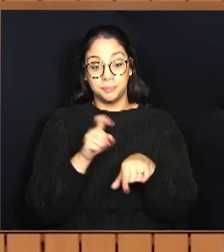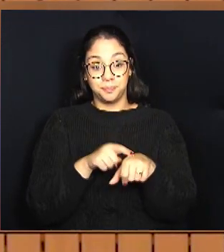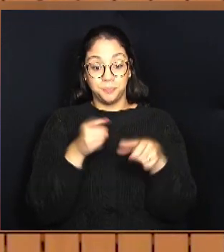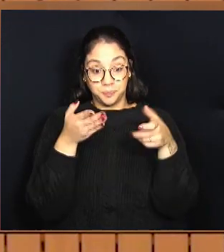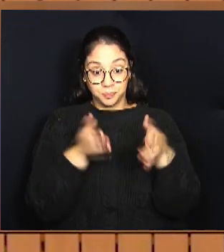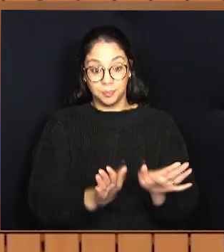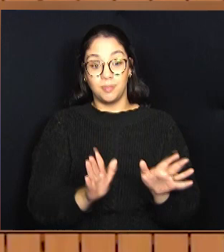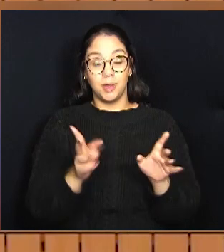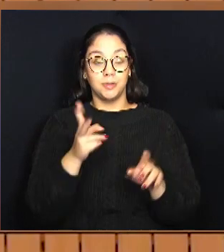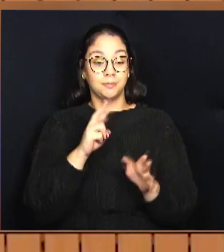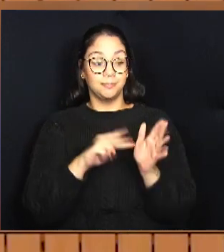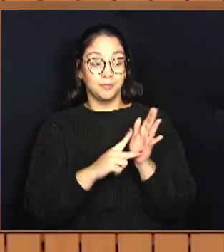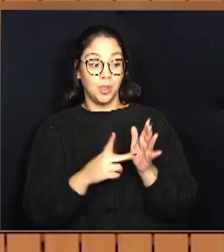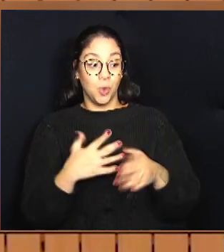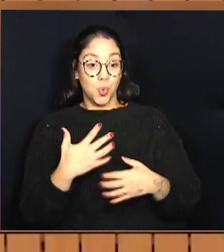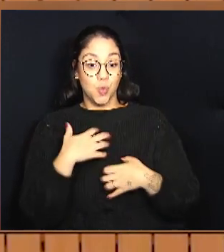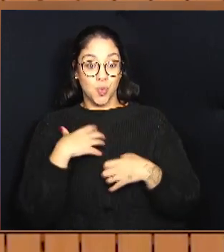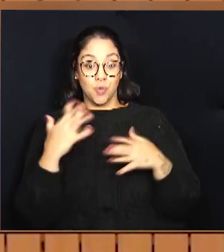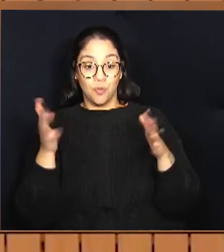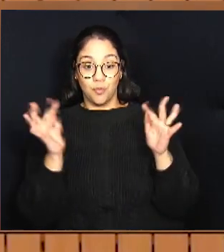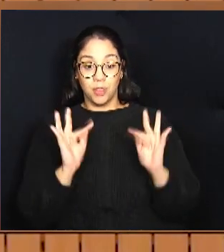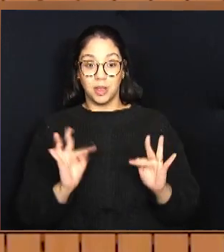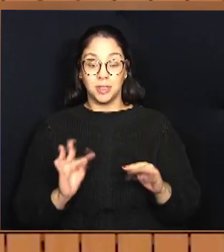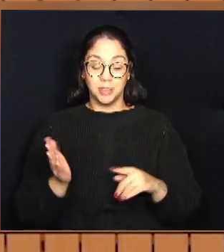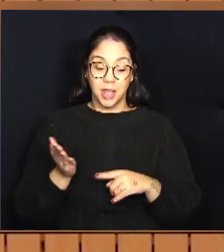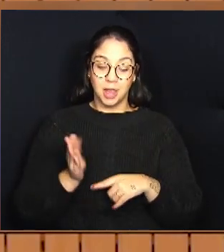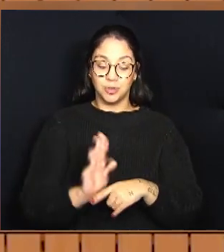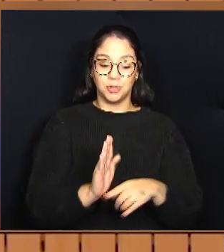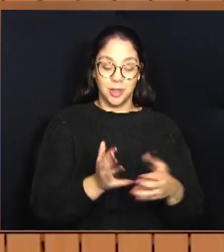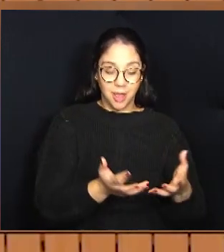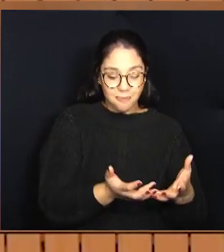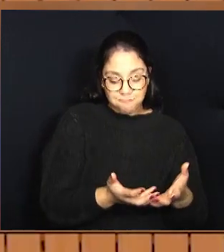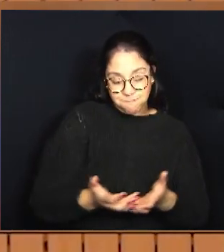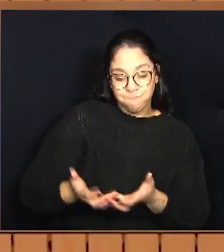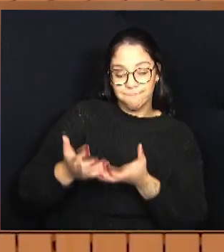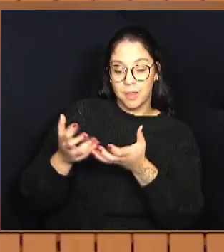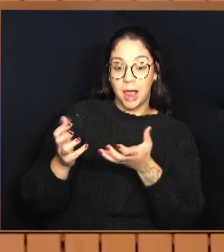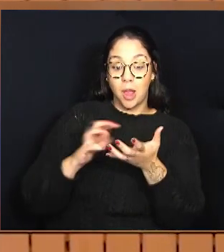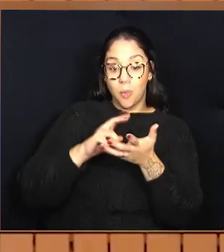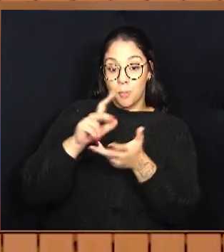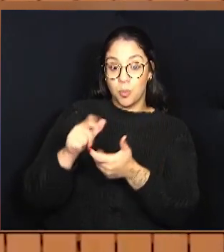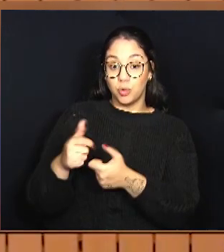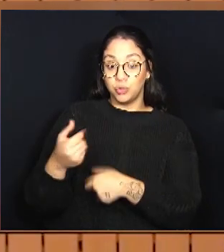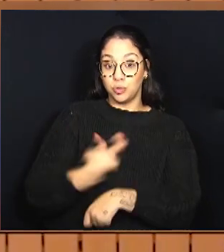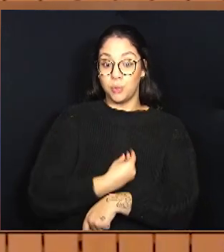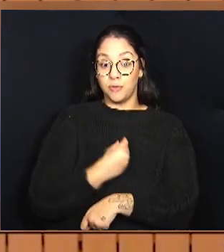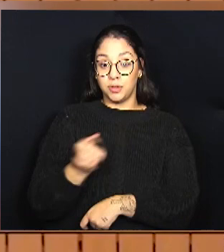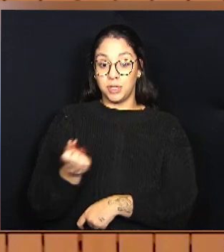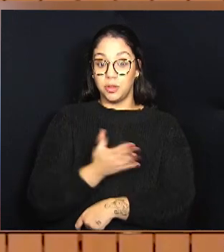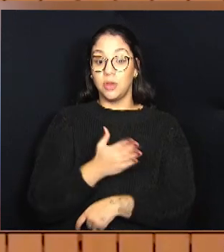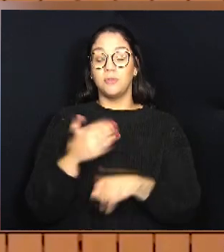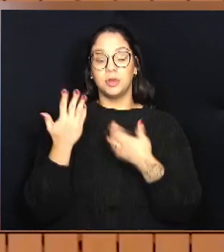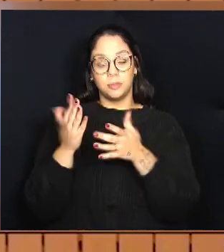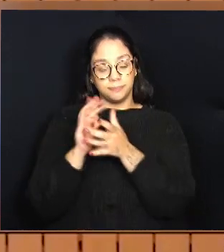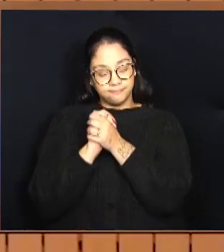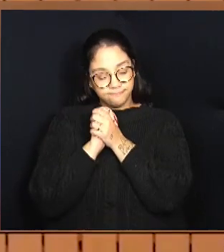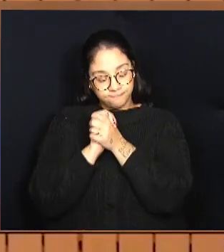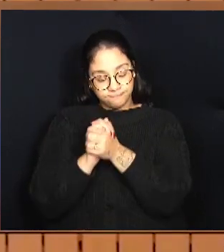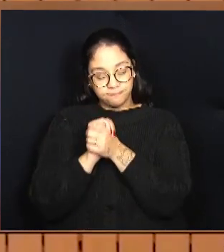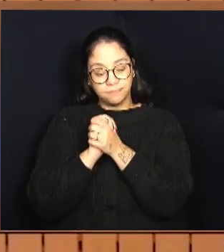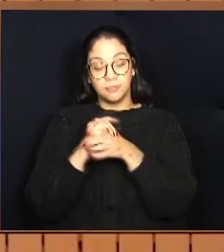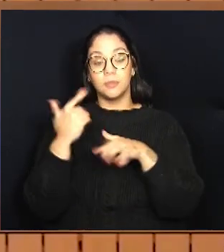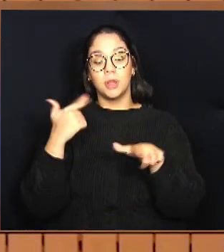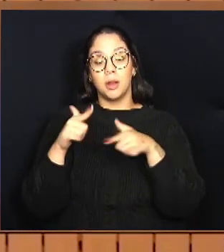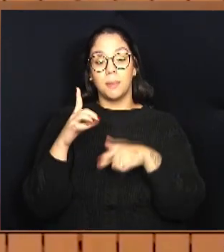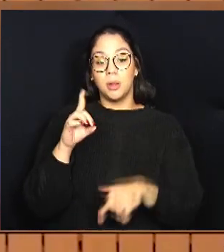do parto a gente ficava muito feliz em ajudar, trazer ao mundo uma nova vida. Isso é muito importante,